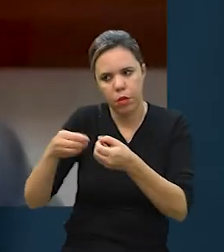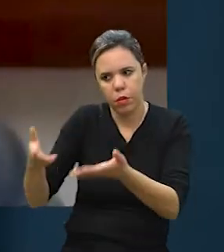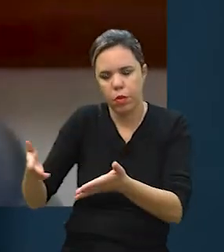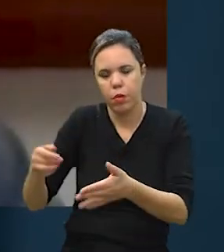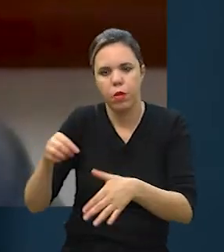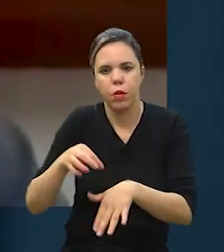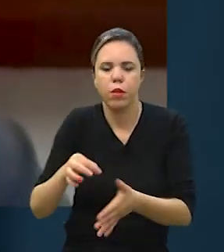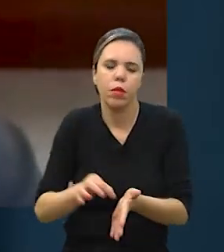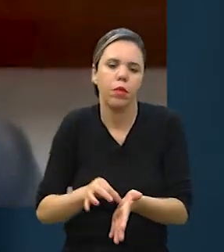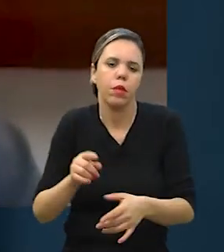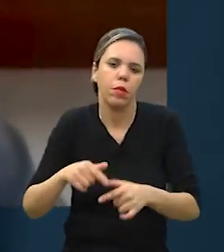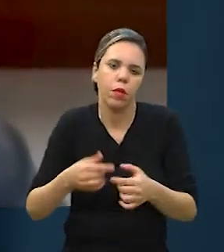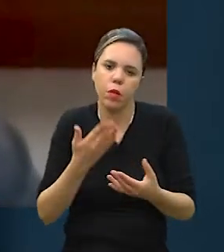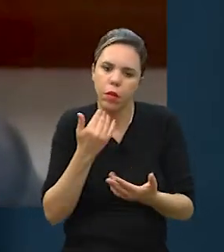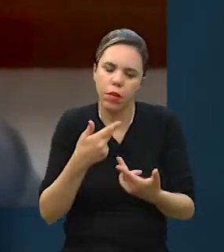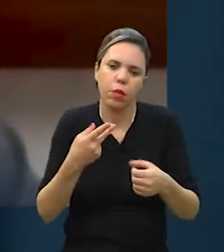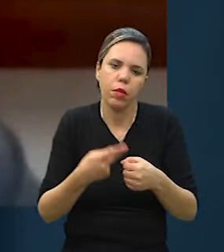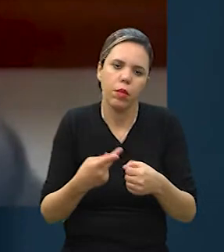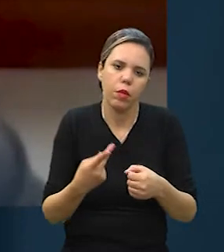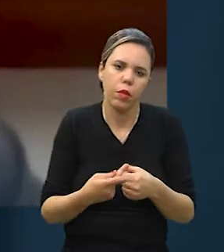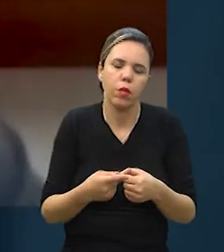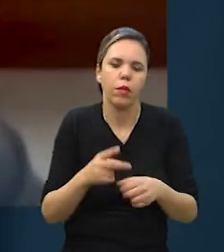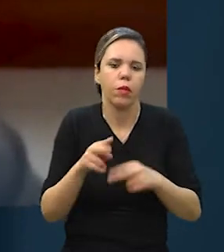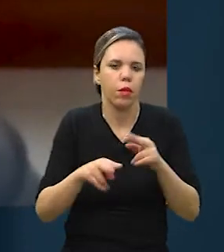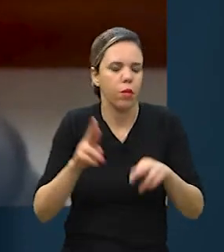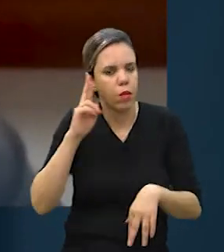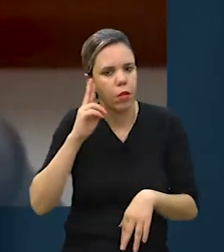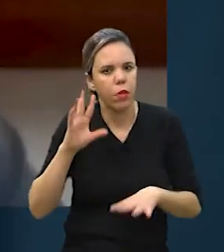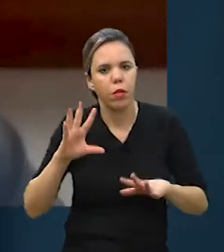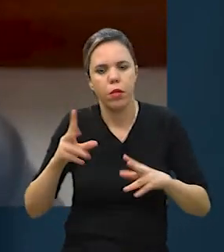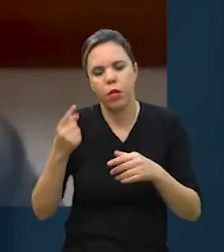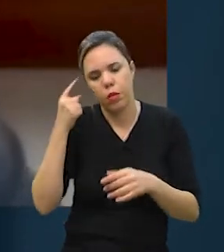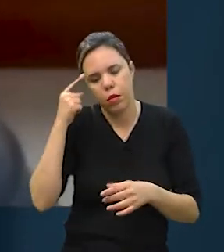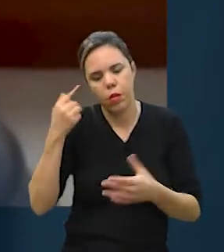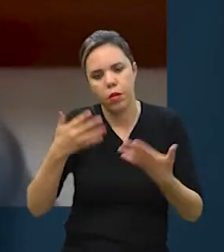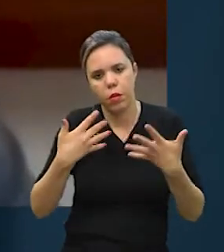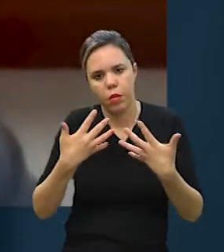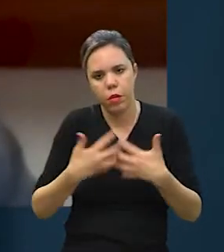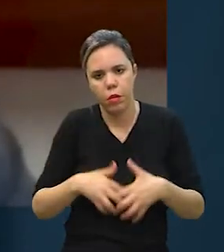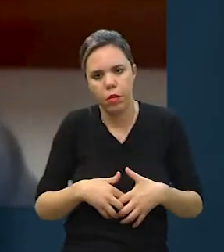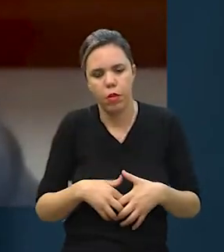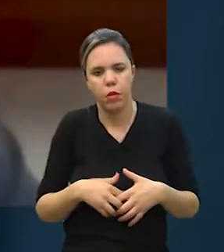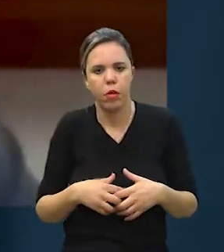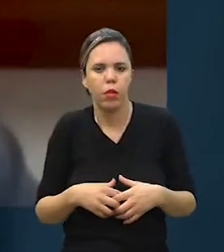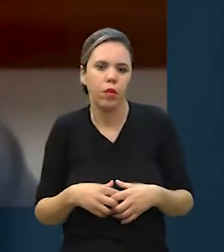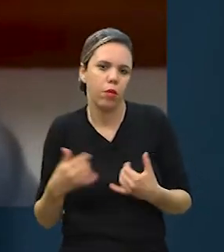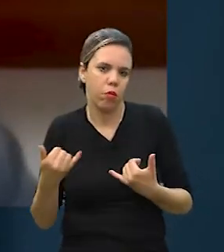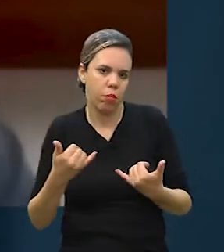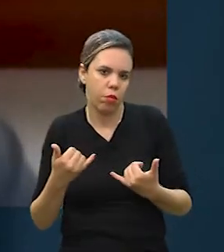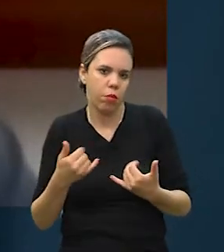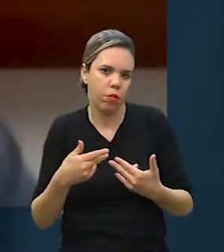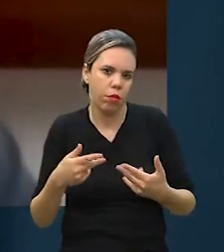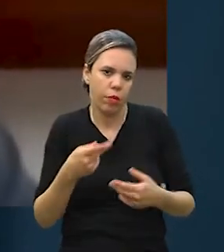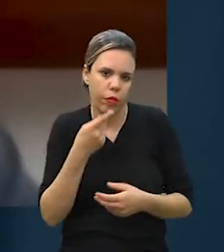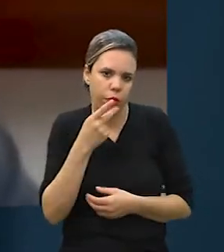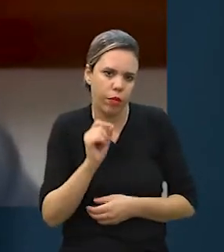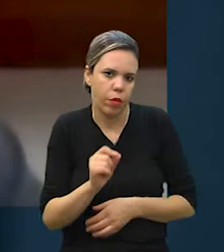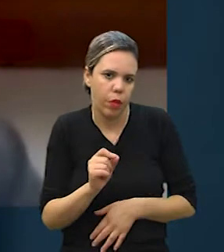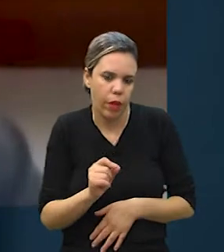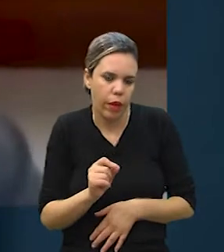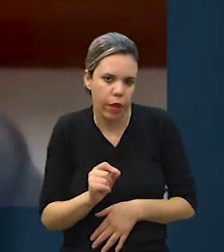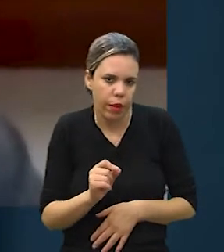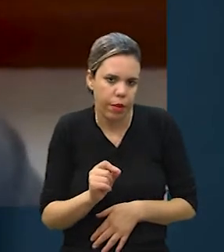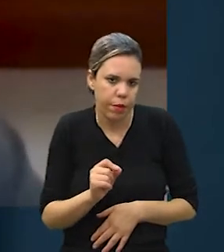entregando a ração até o CEO, todas as ideias são debatidas e todas as ideias são escutadas. E uma coisa que eu